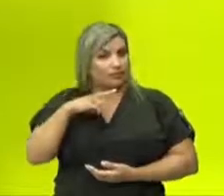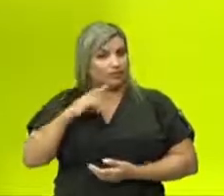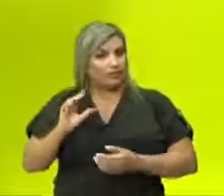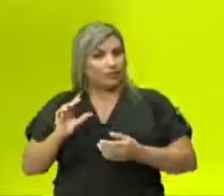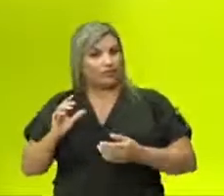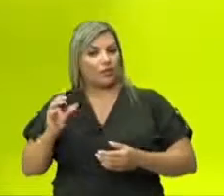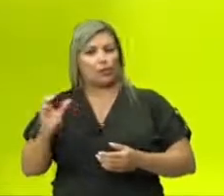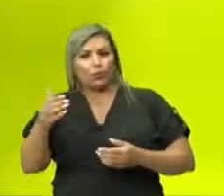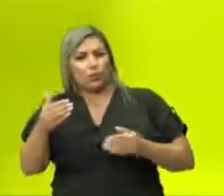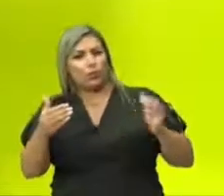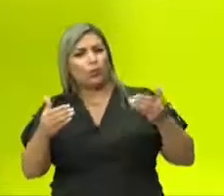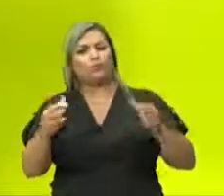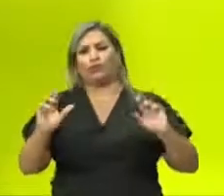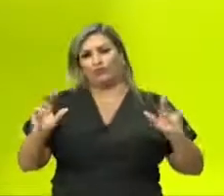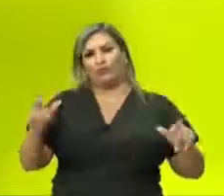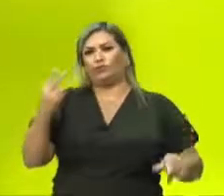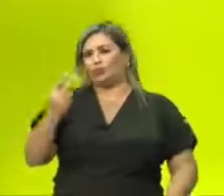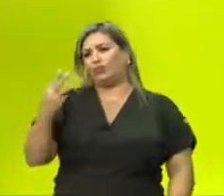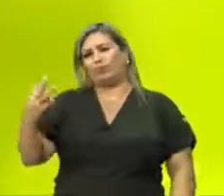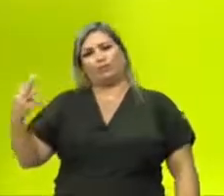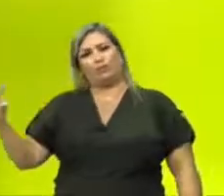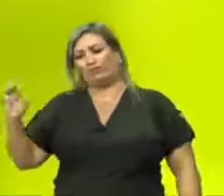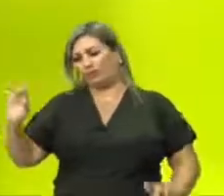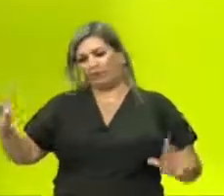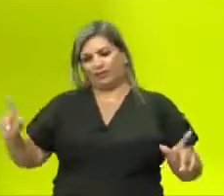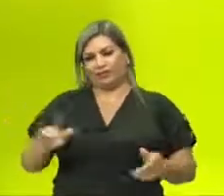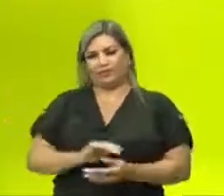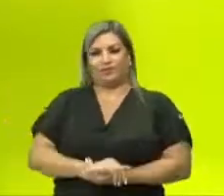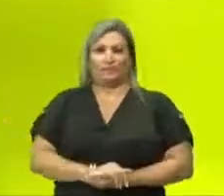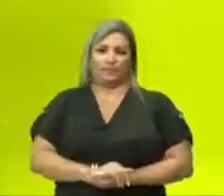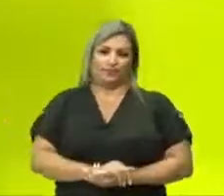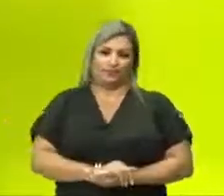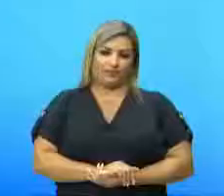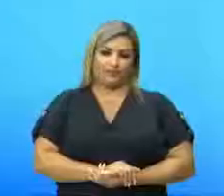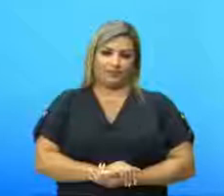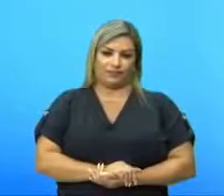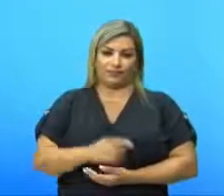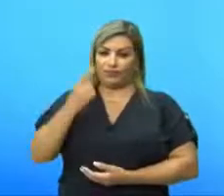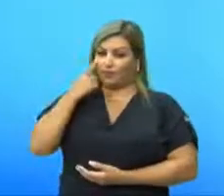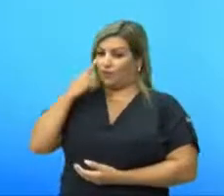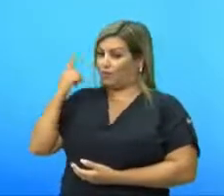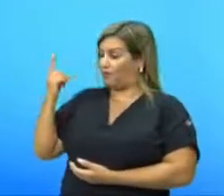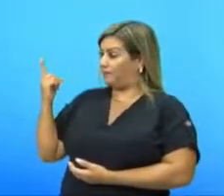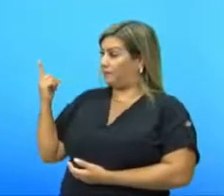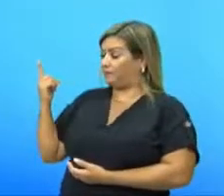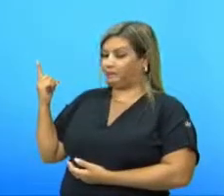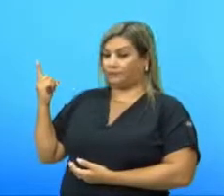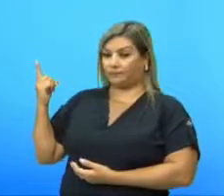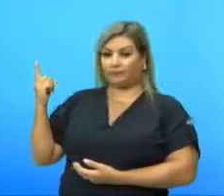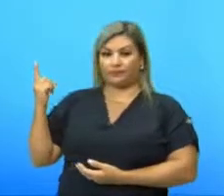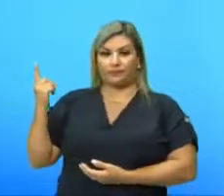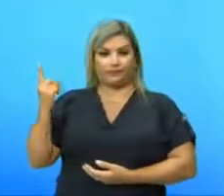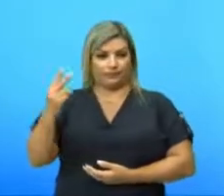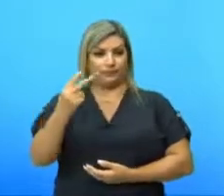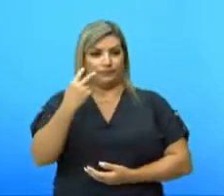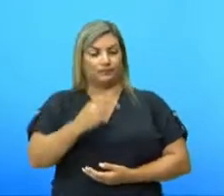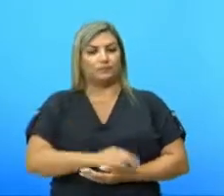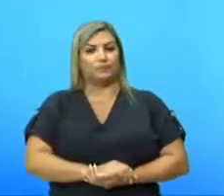vai ter em dois, três, quatro. Vamos lá, então, para a gente ver isso aqui, ó, para a gente estudar. Olha aqui para mim.